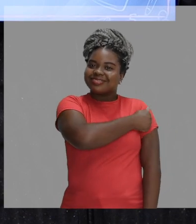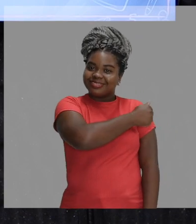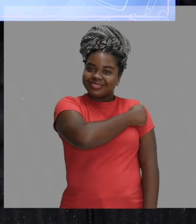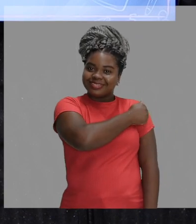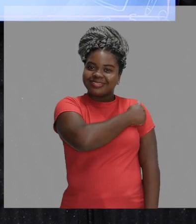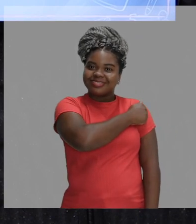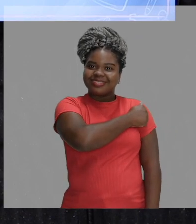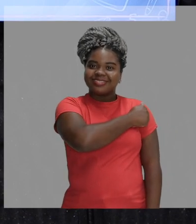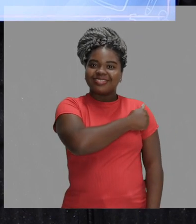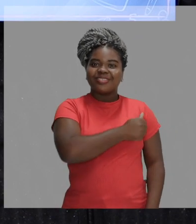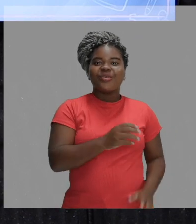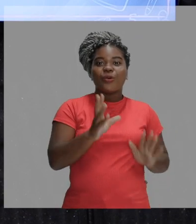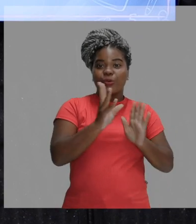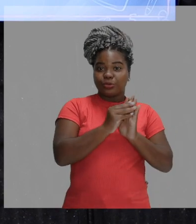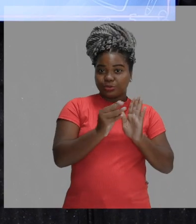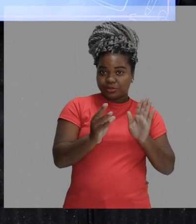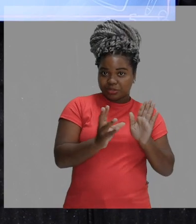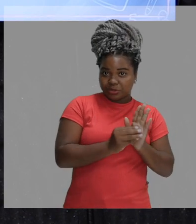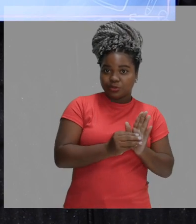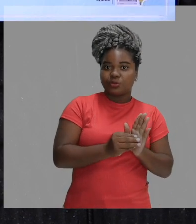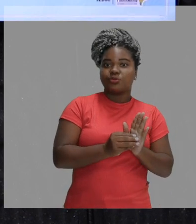Vamos para mais uma aula de física.